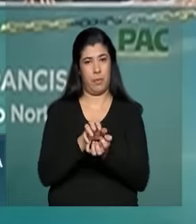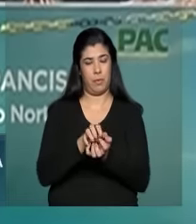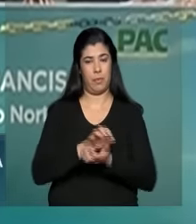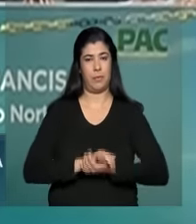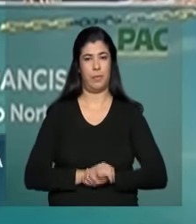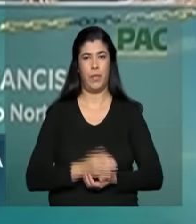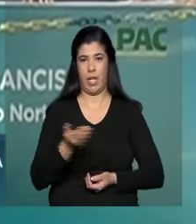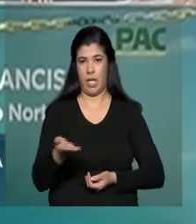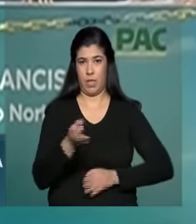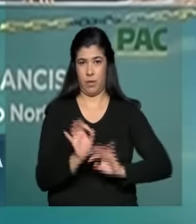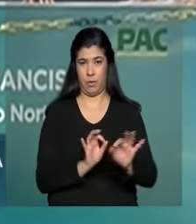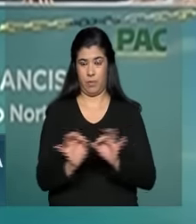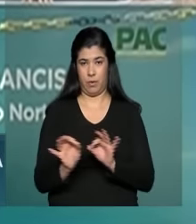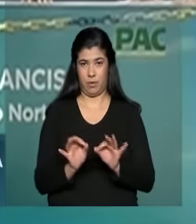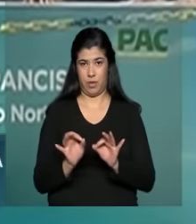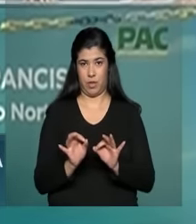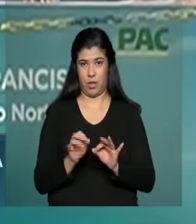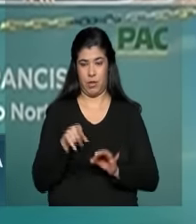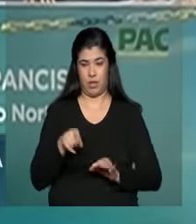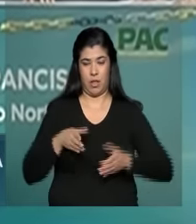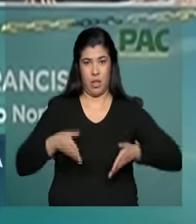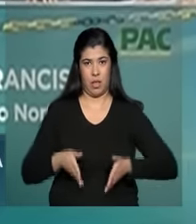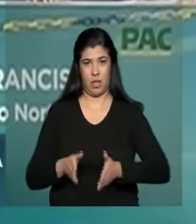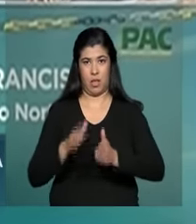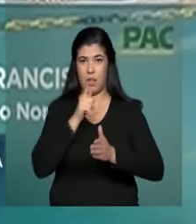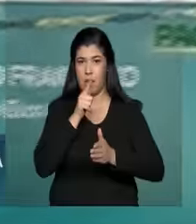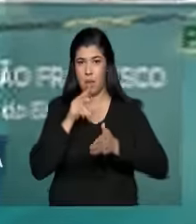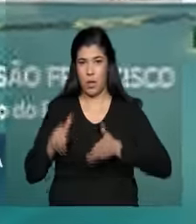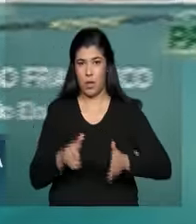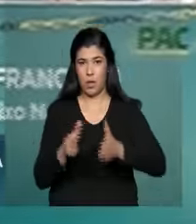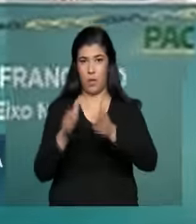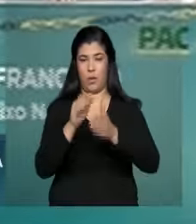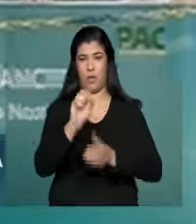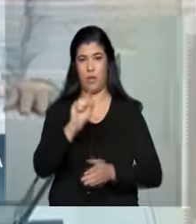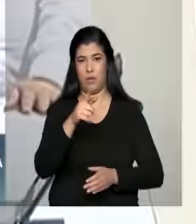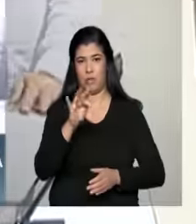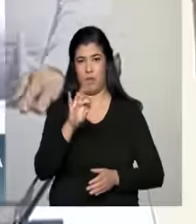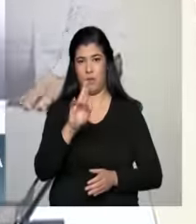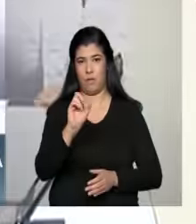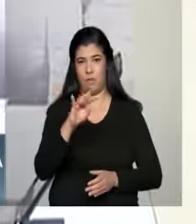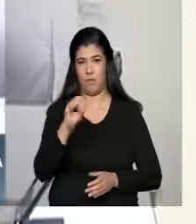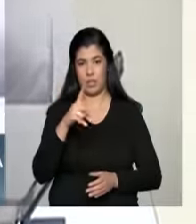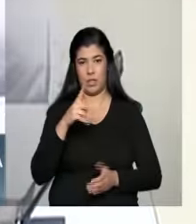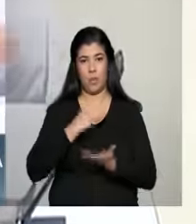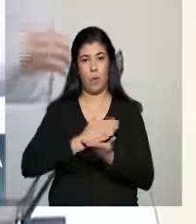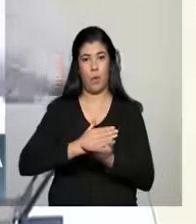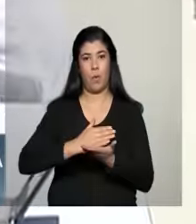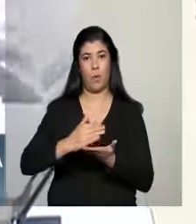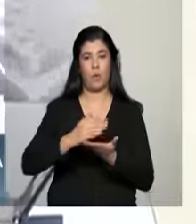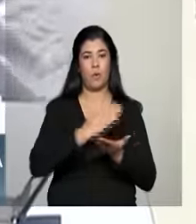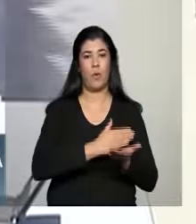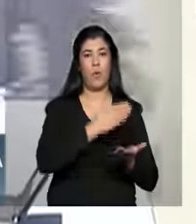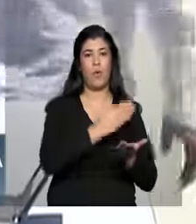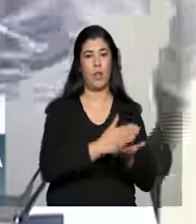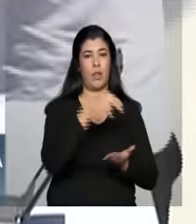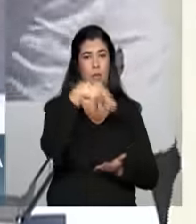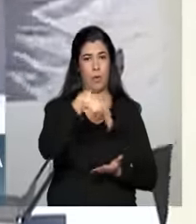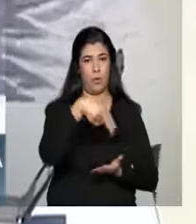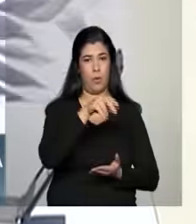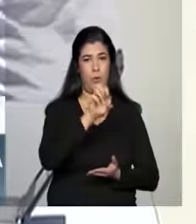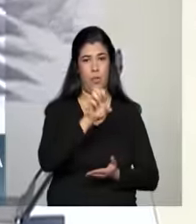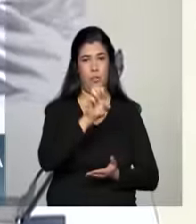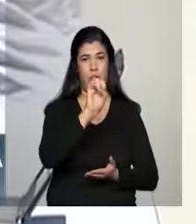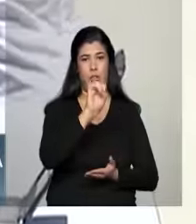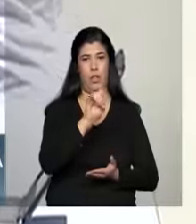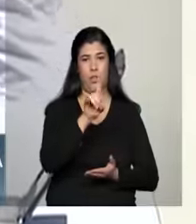O projeto de integração do Rio São Francisco não para por aí. Isso que nós estamos vendo é apenas uma etapa. A previsão